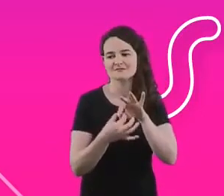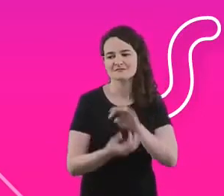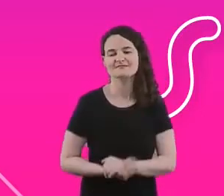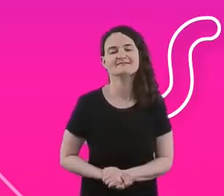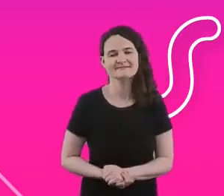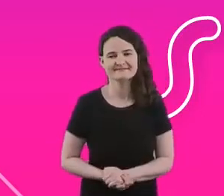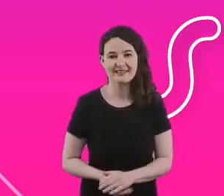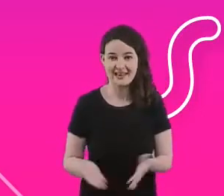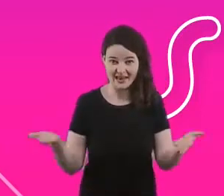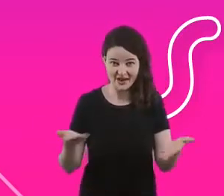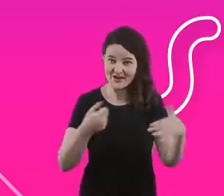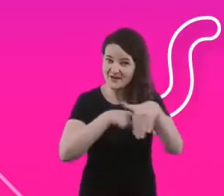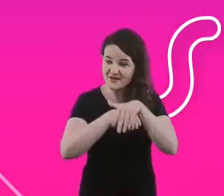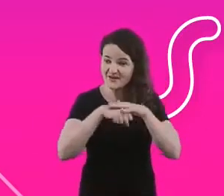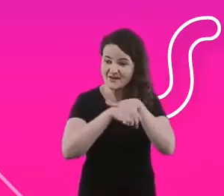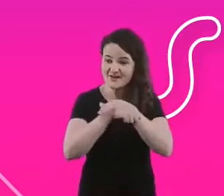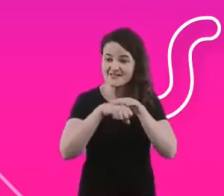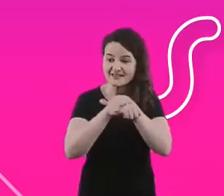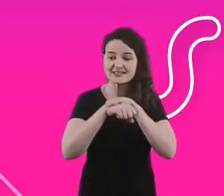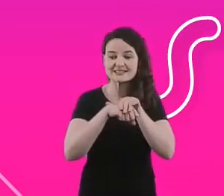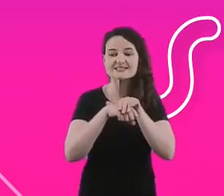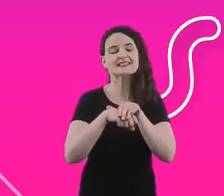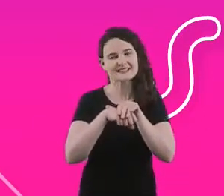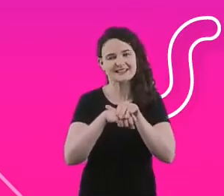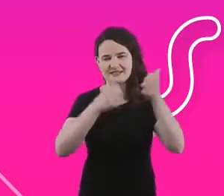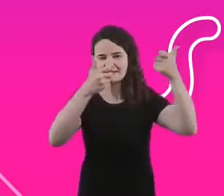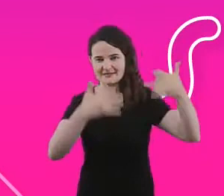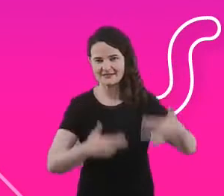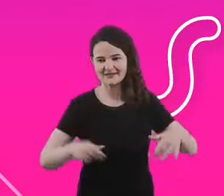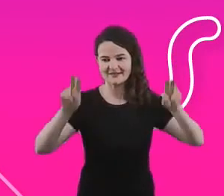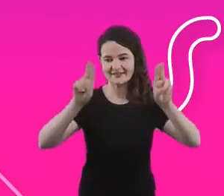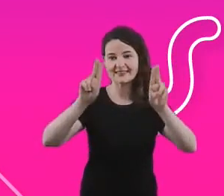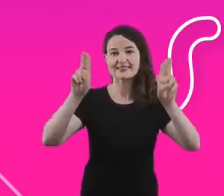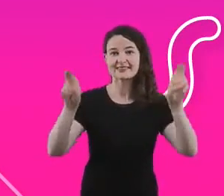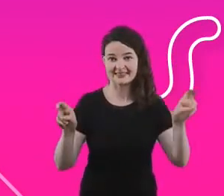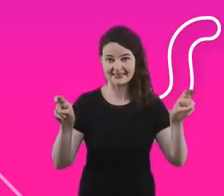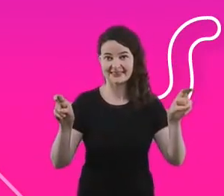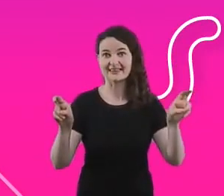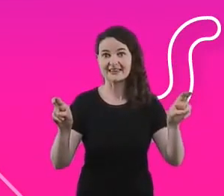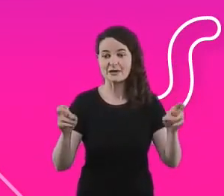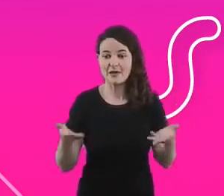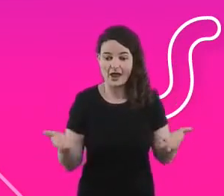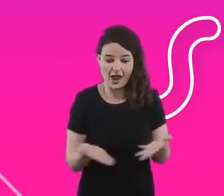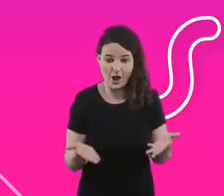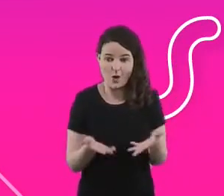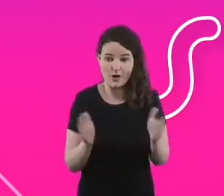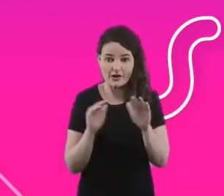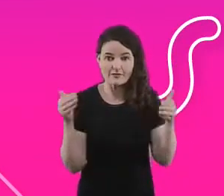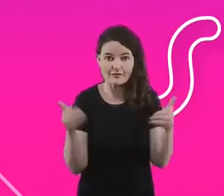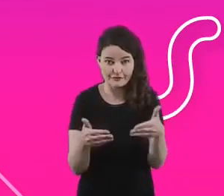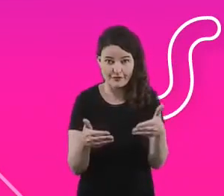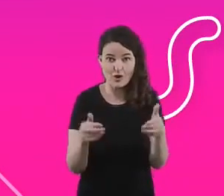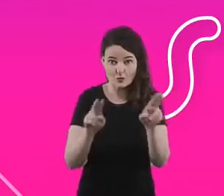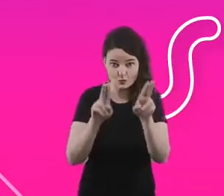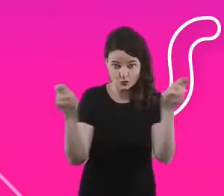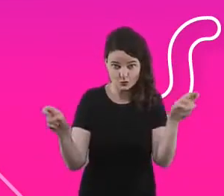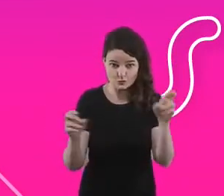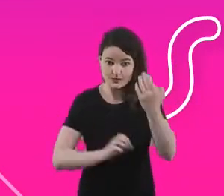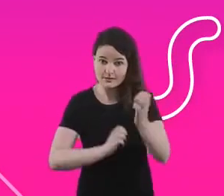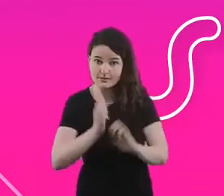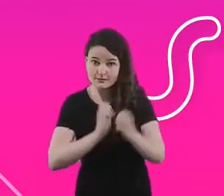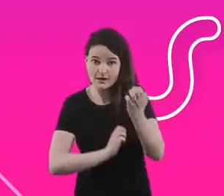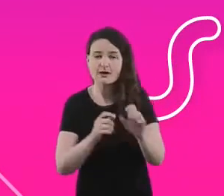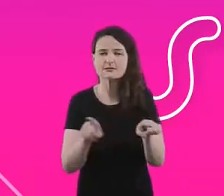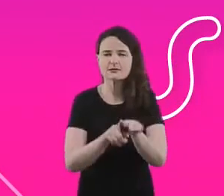então falando até como o Rogério apresentou no começo, que uma das coisas que a gente tem dado bastante foco na companhia e acho que a gente tem visto muito na sociedade,